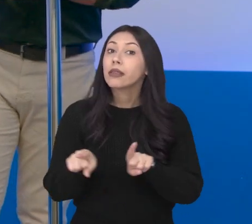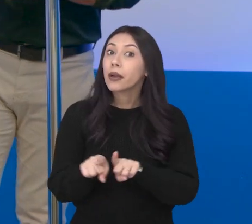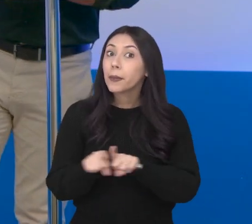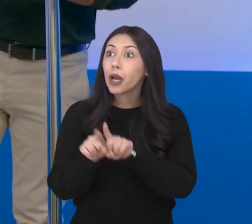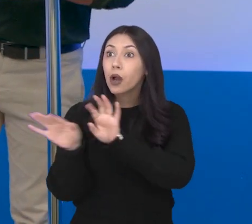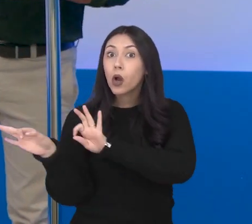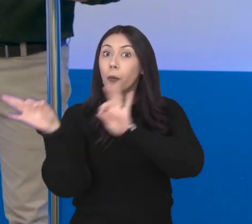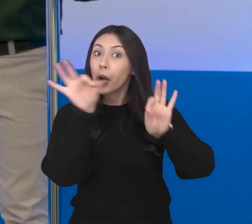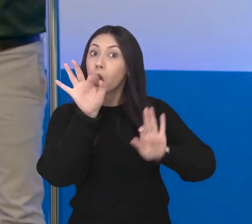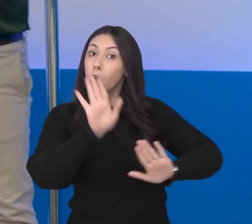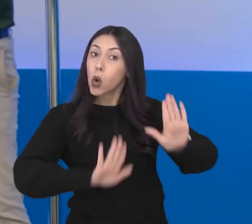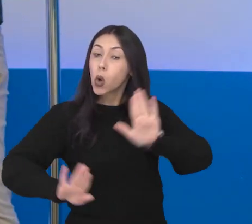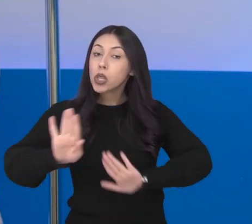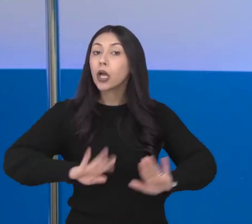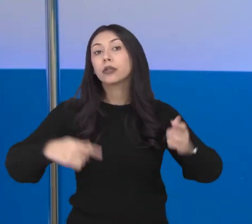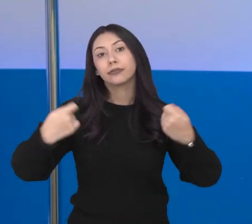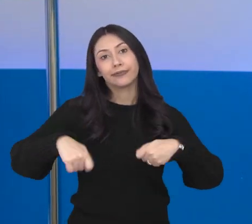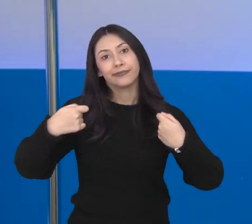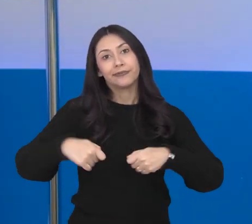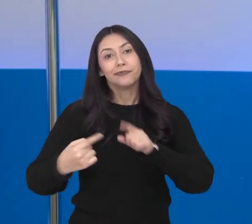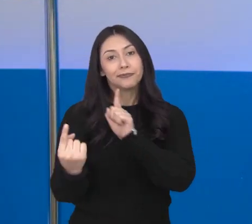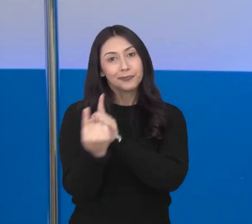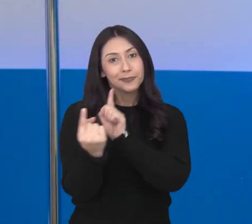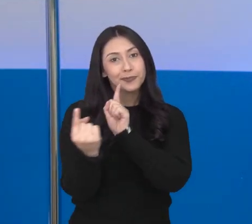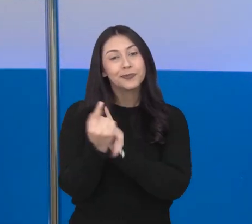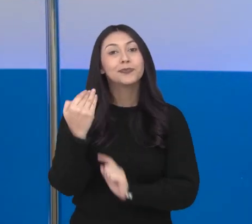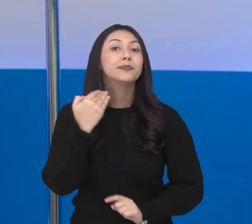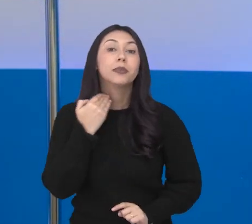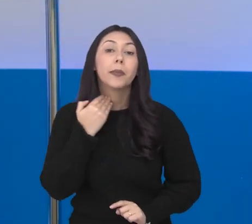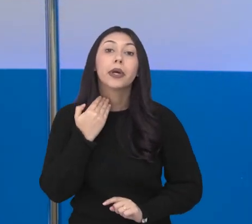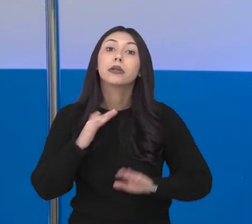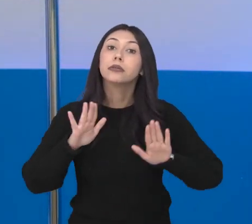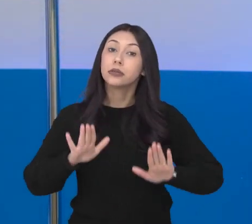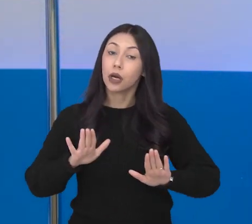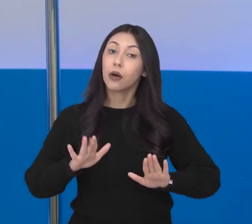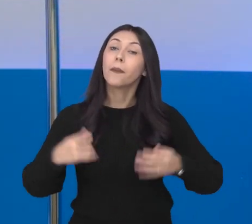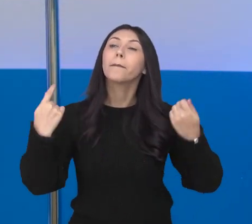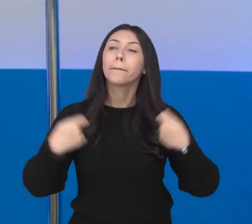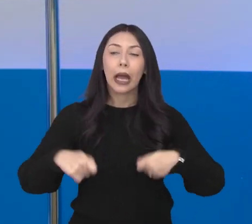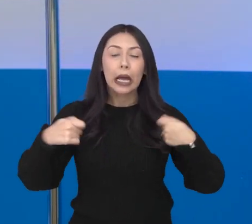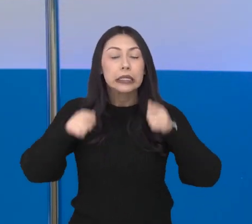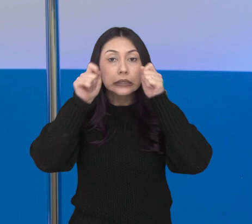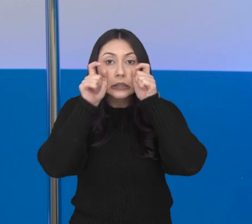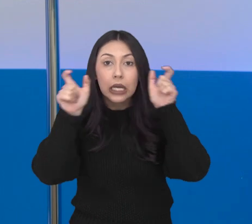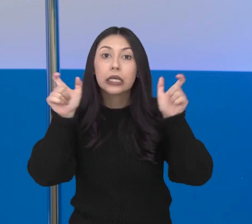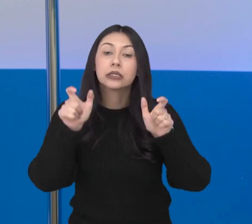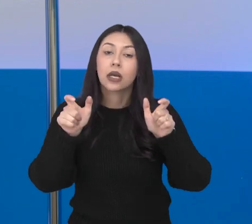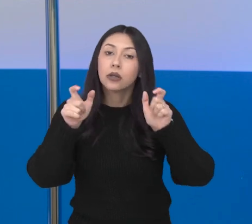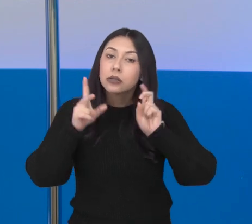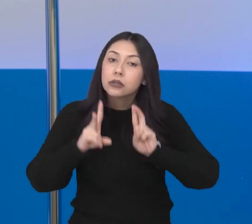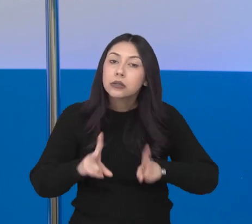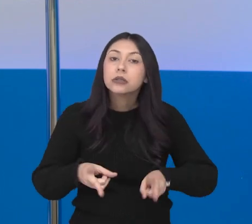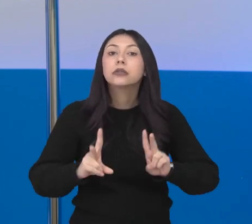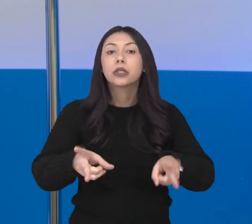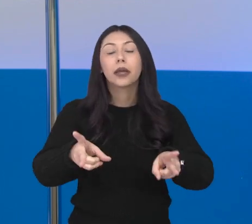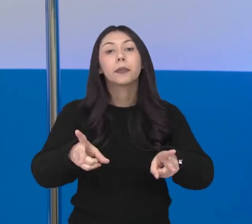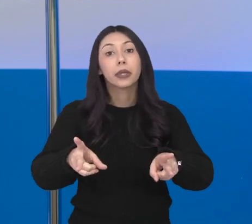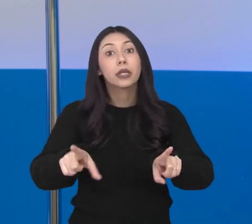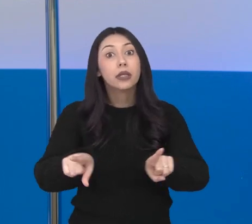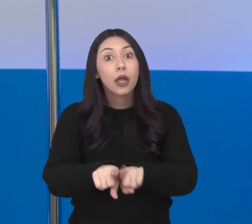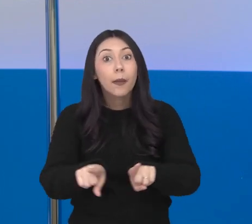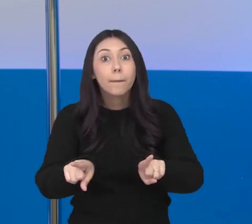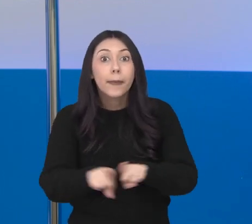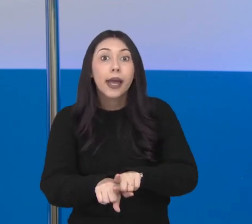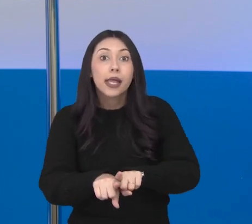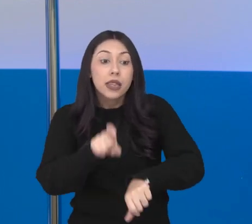E vimos aí na matéria os cuidados que temos que ter durante o atendimento nas agências bancárias. E pessoal, essa atenção também é necessária